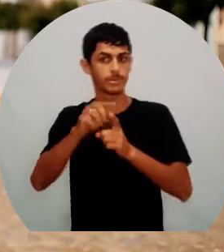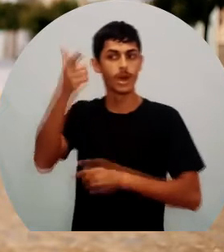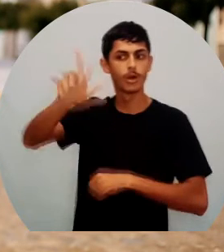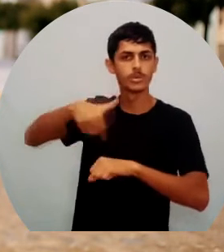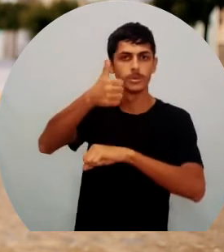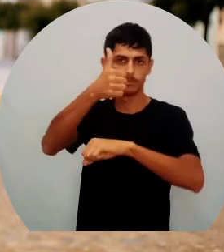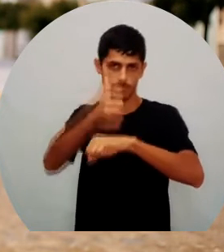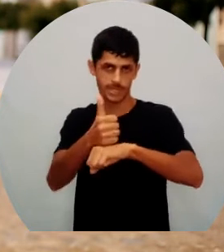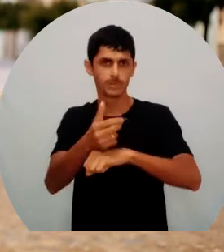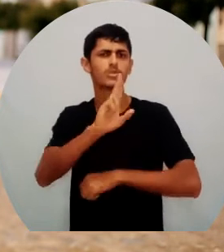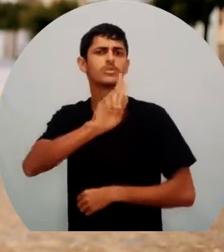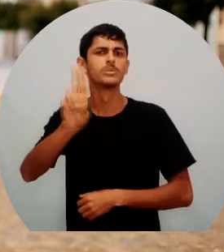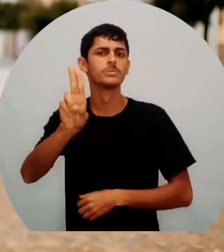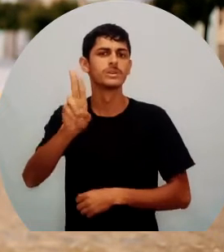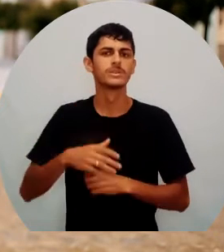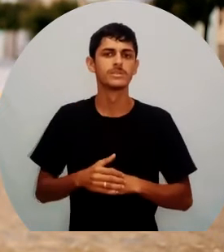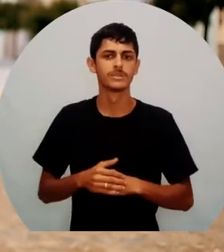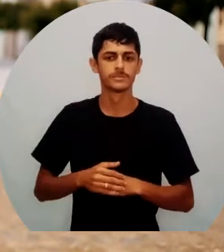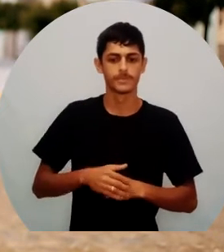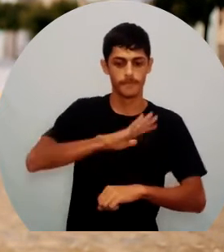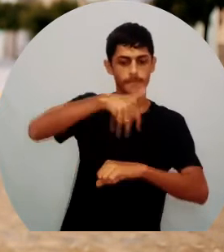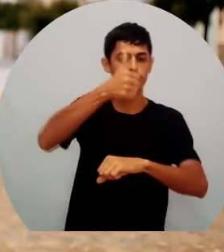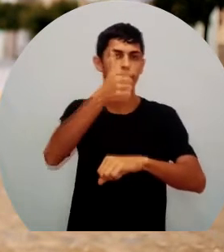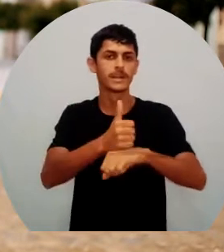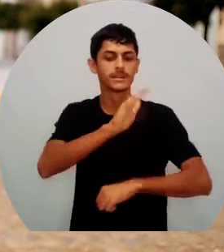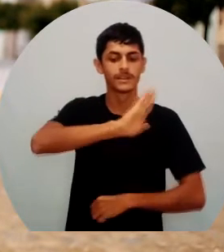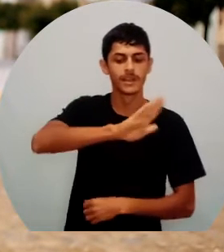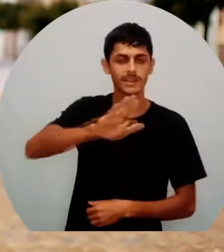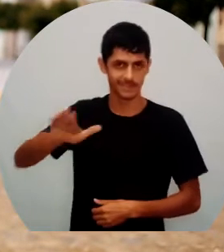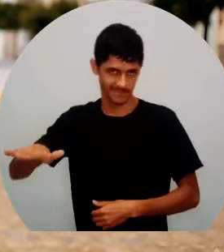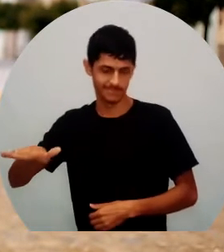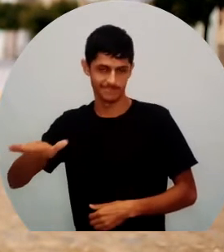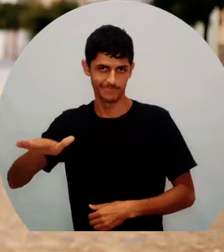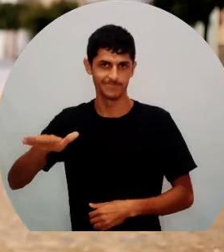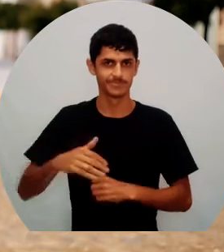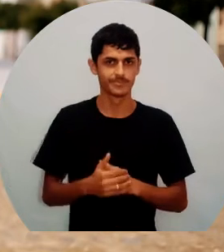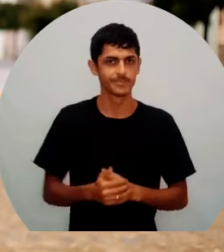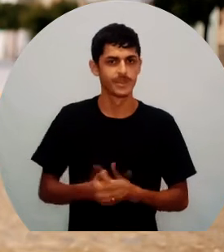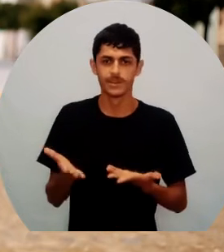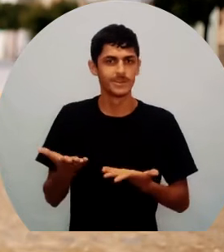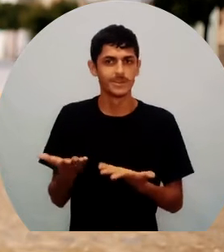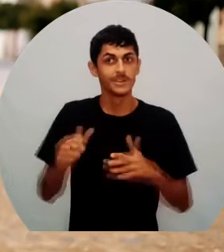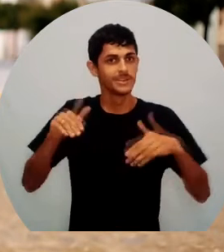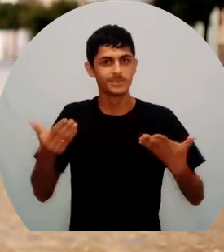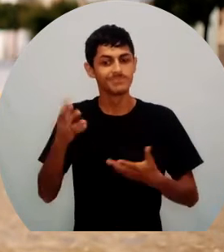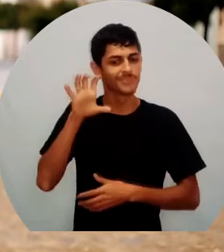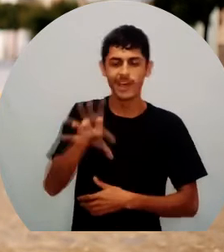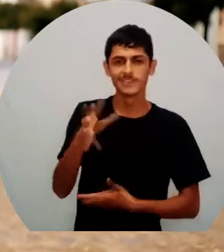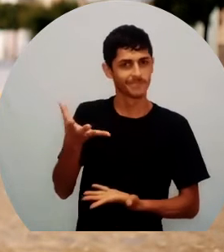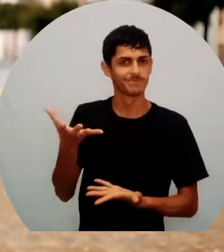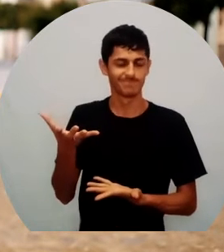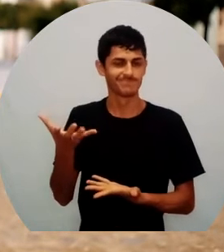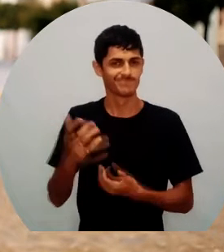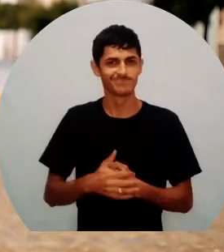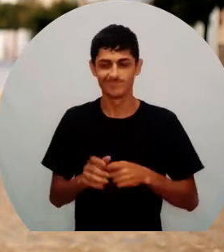também, chama-se a Praça das Crianças, né? Então, essa é a nossa vila. Essa